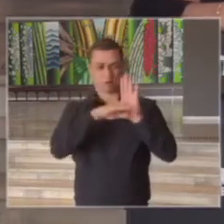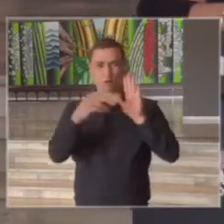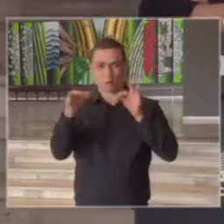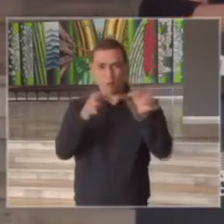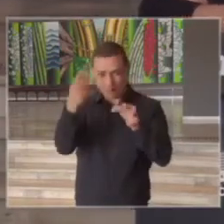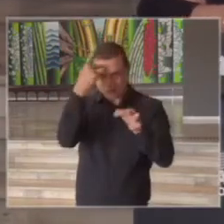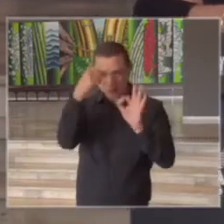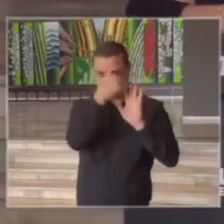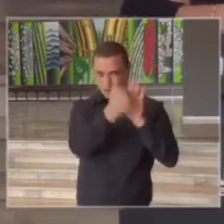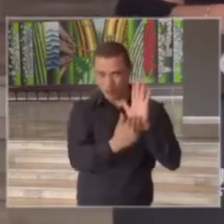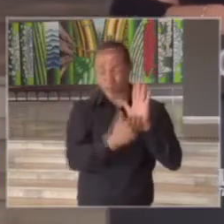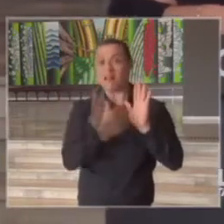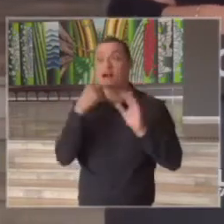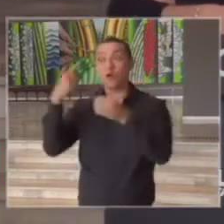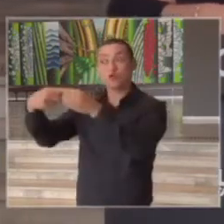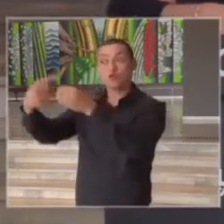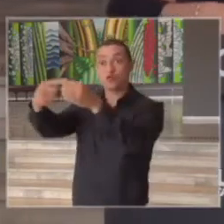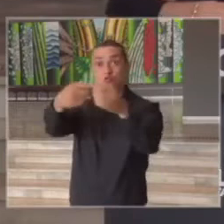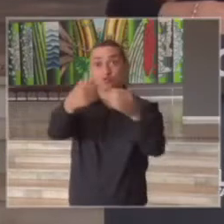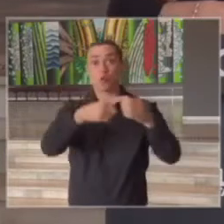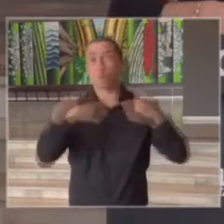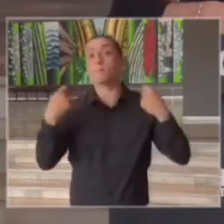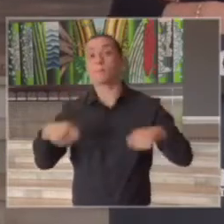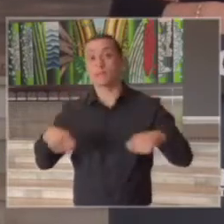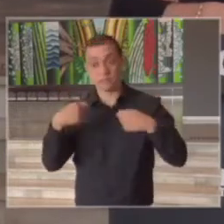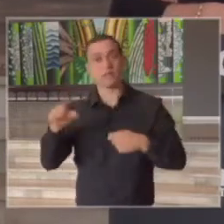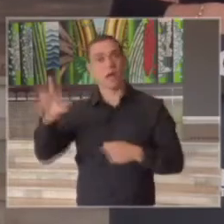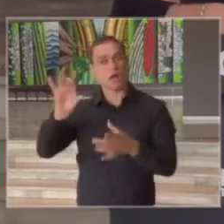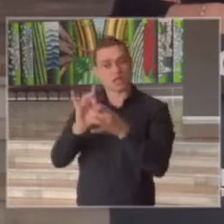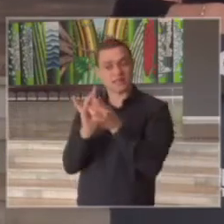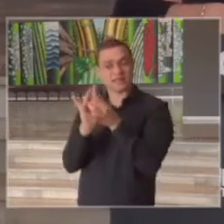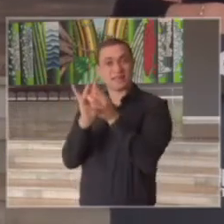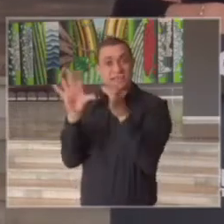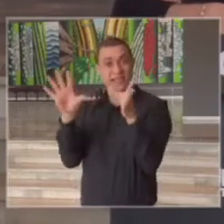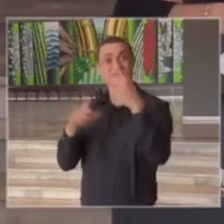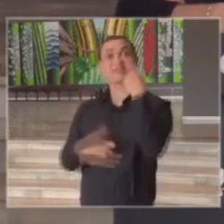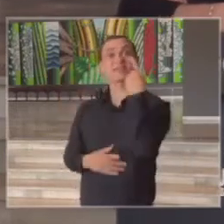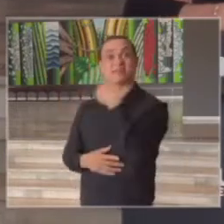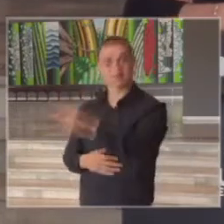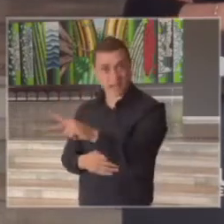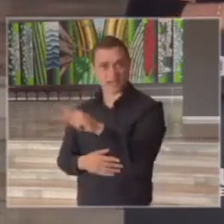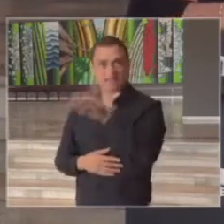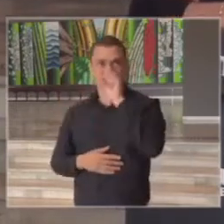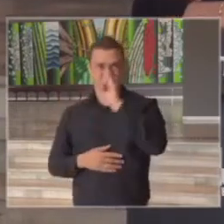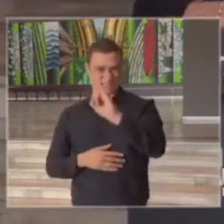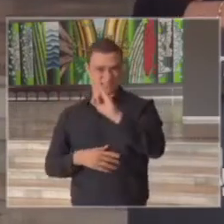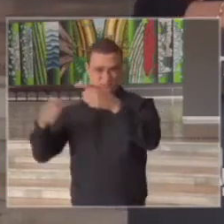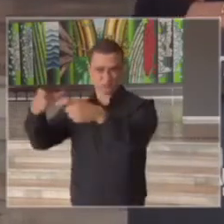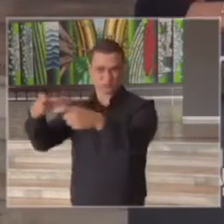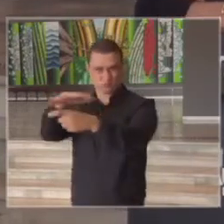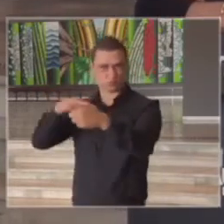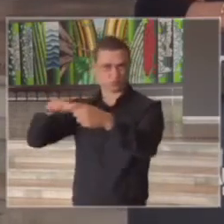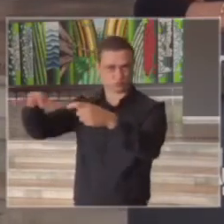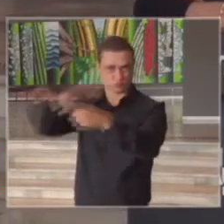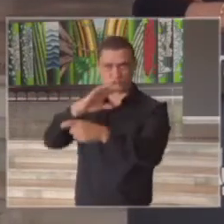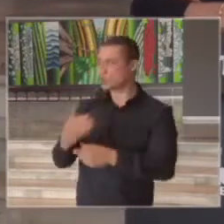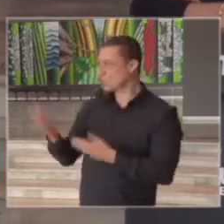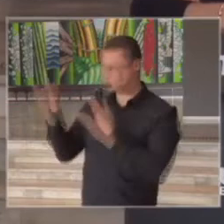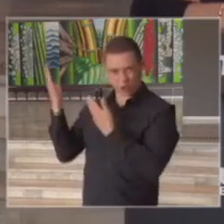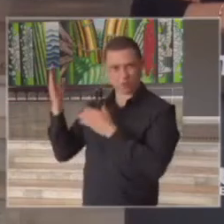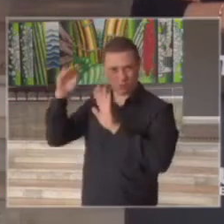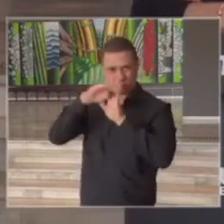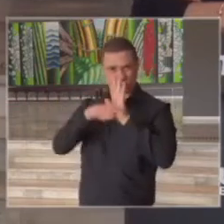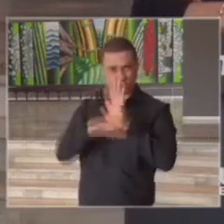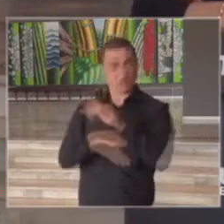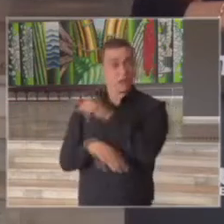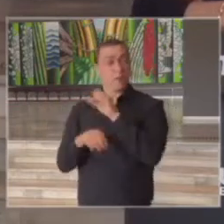determina que os municípios tem autoridade autonomia para dentro da região conforme destacado no plano São Paulo